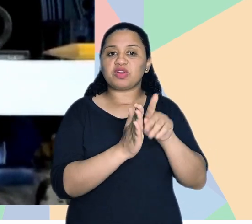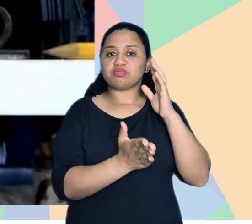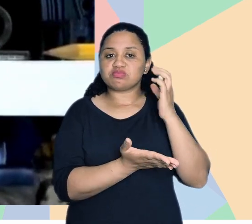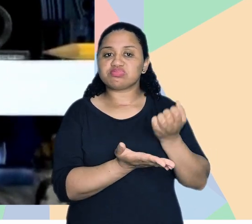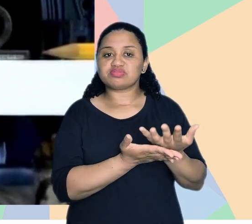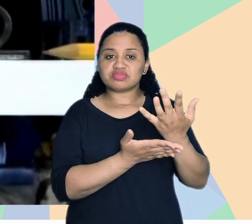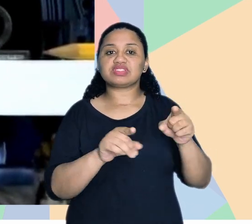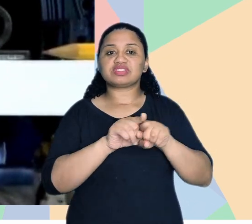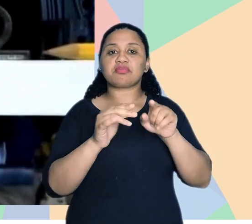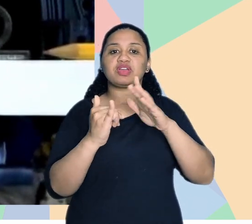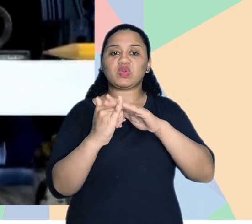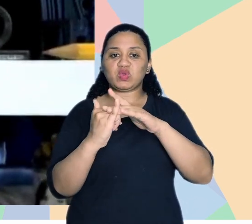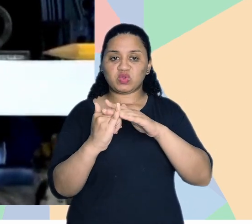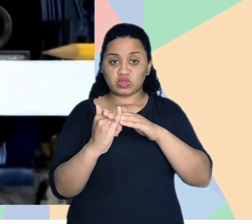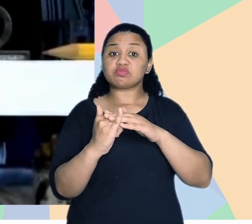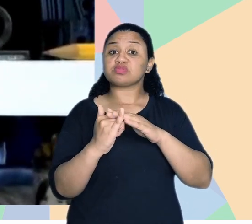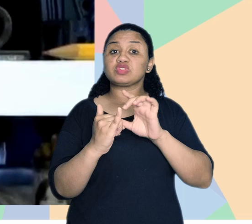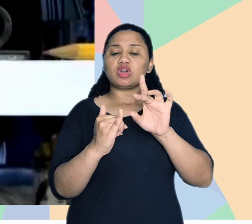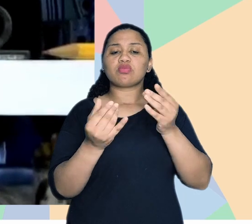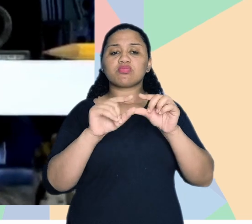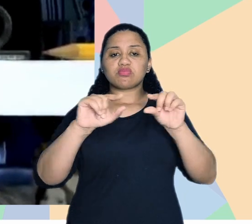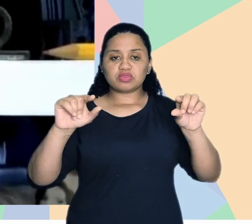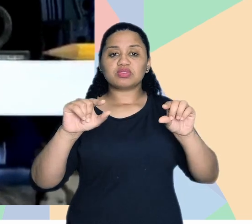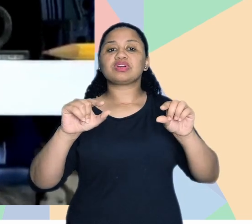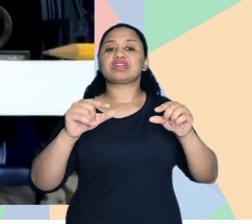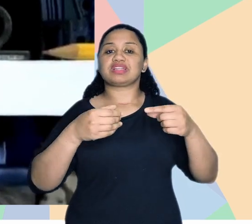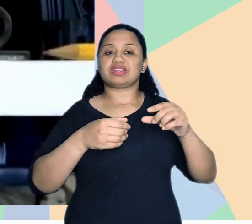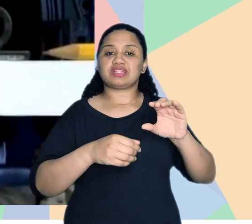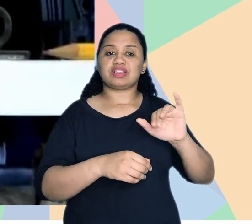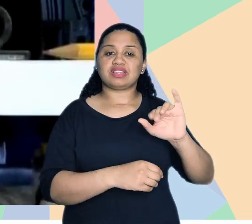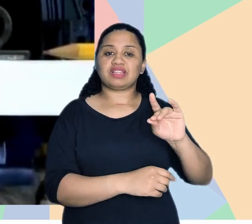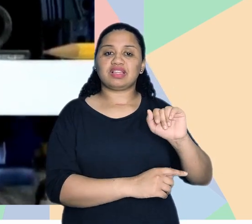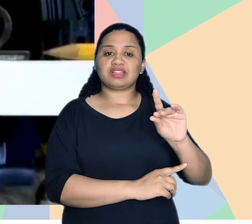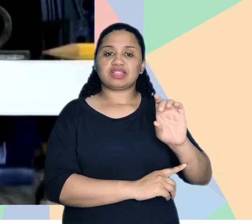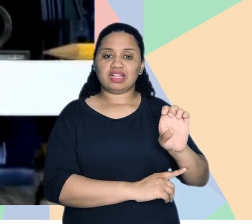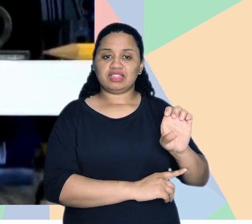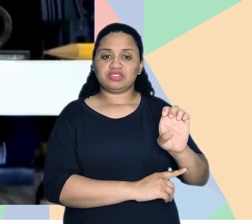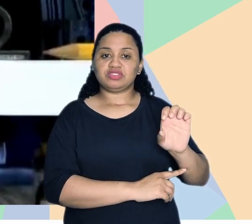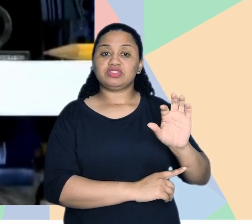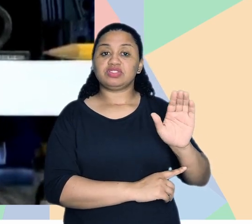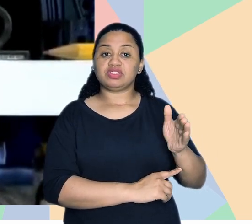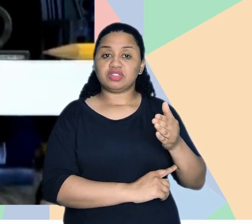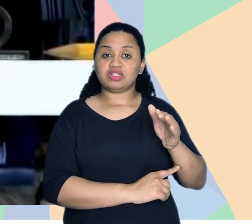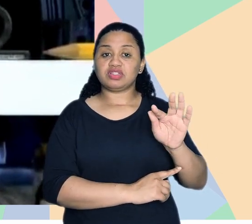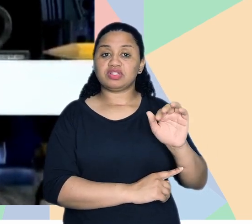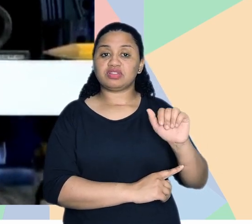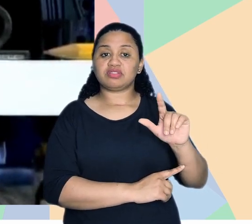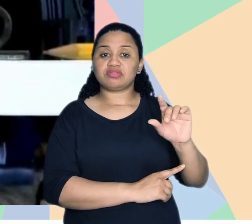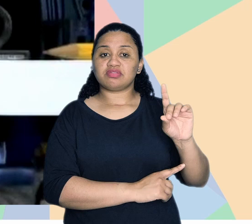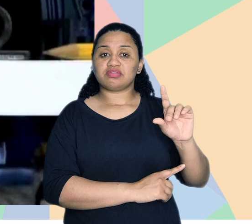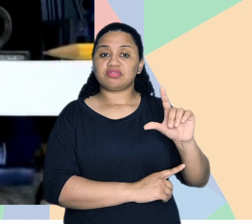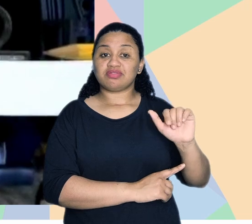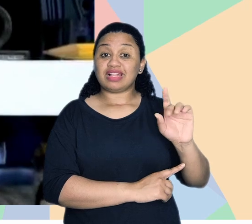outras seis plataformas de podcast, e também um canal de YouTube, é só escrever lá a cidade falada que vocês vão encontrar a gente,